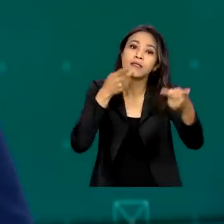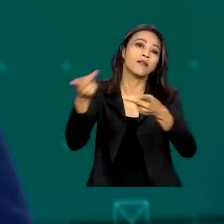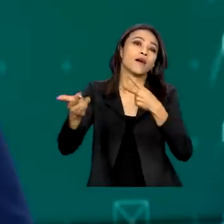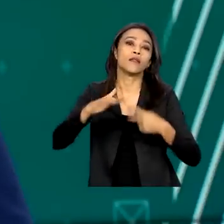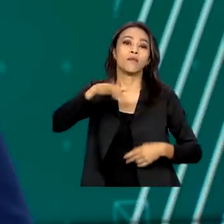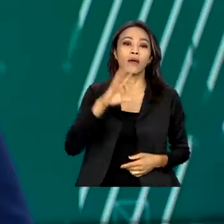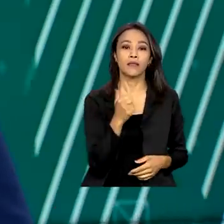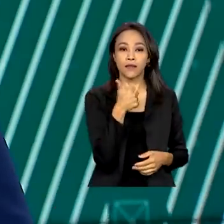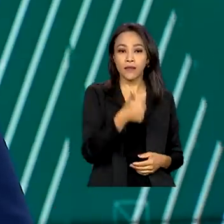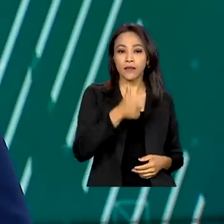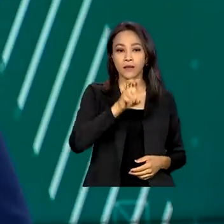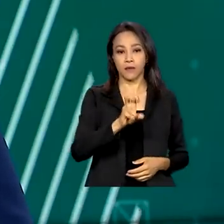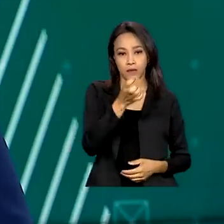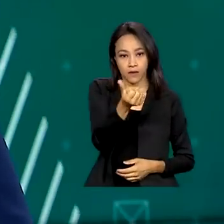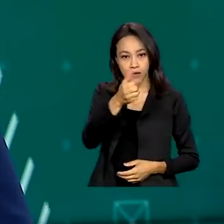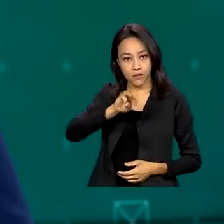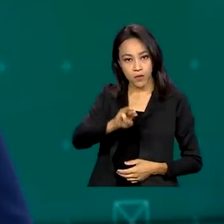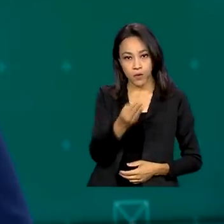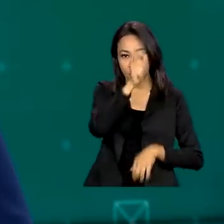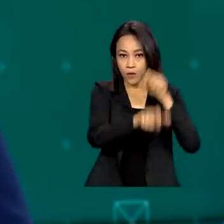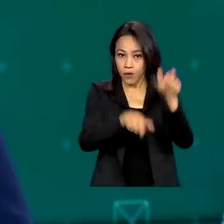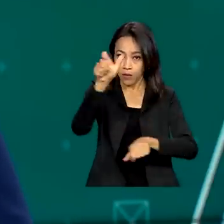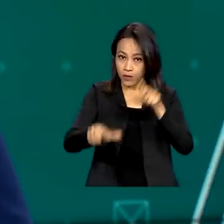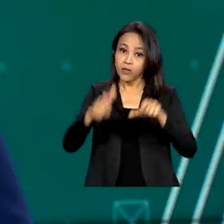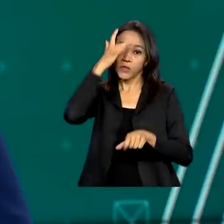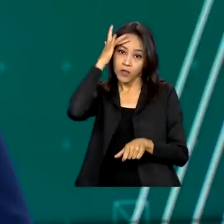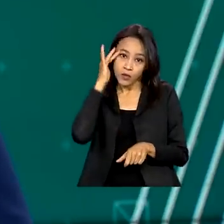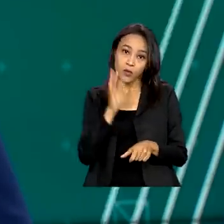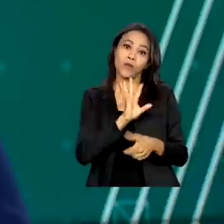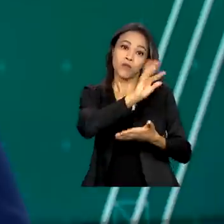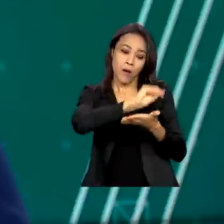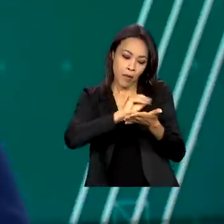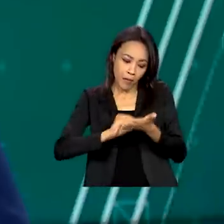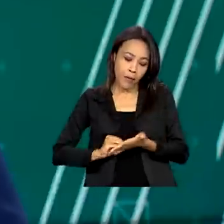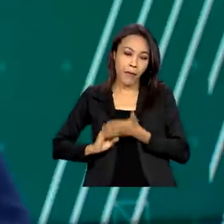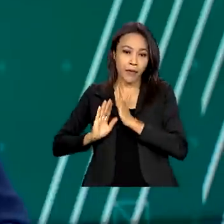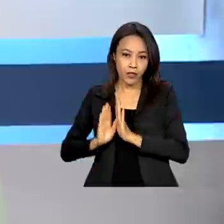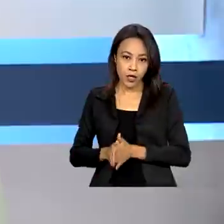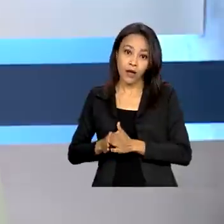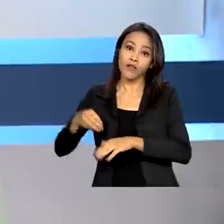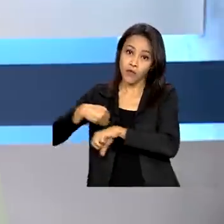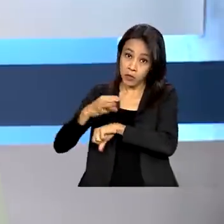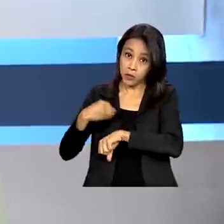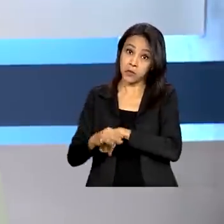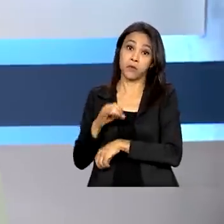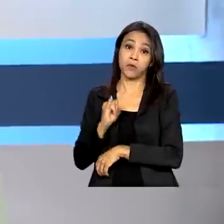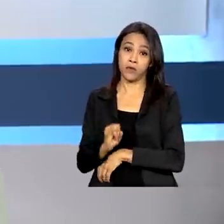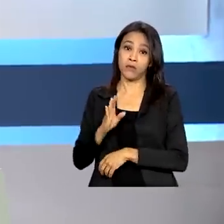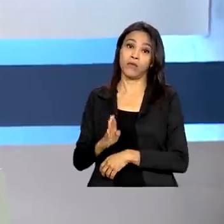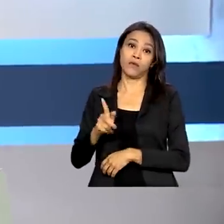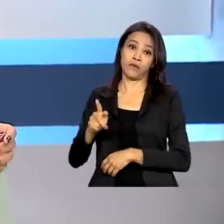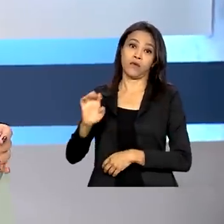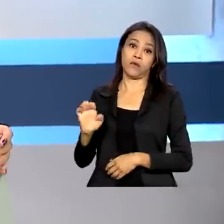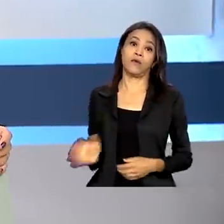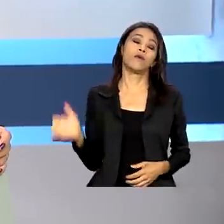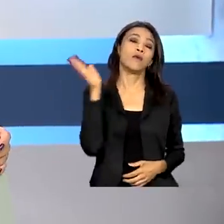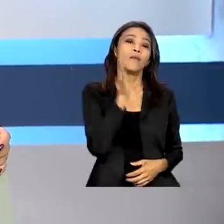156 milhões de pessoas recenseadas, segundo o IBGE. Subiu para